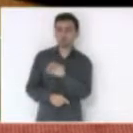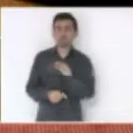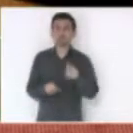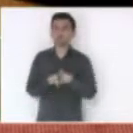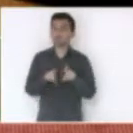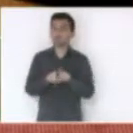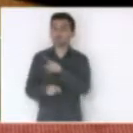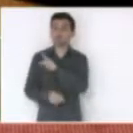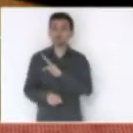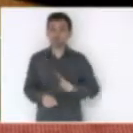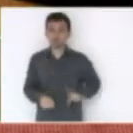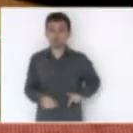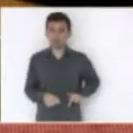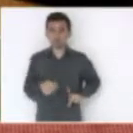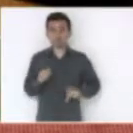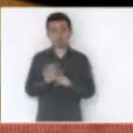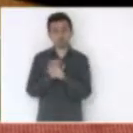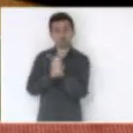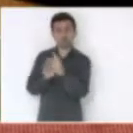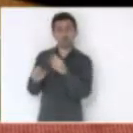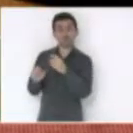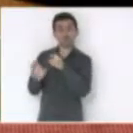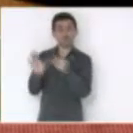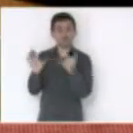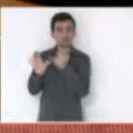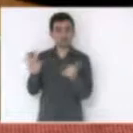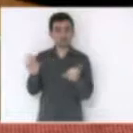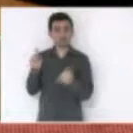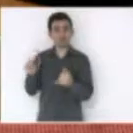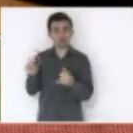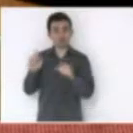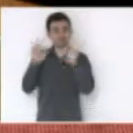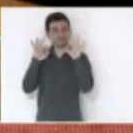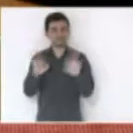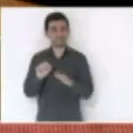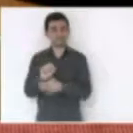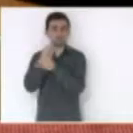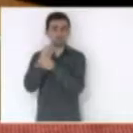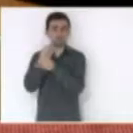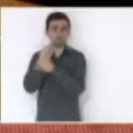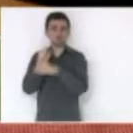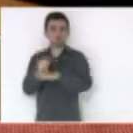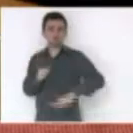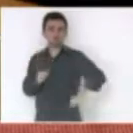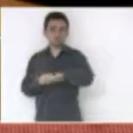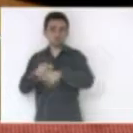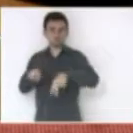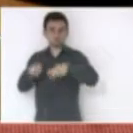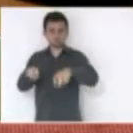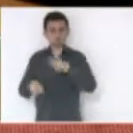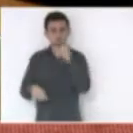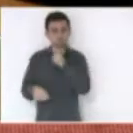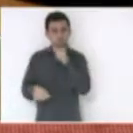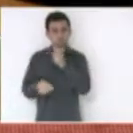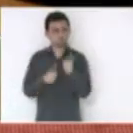do presidente da direção da Celesc que assegurou que o meio rural será contemplado